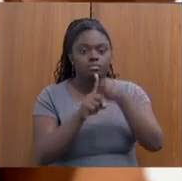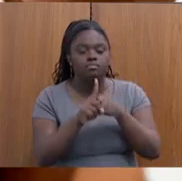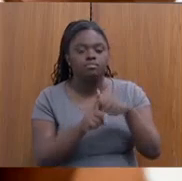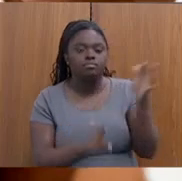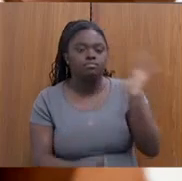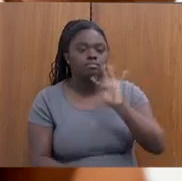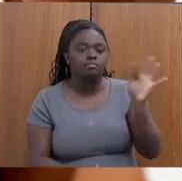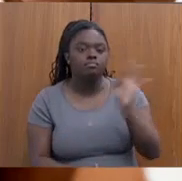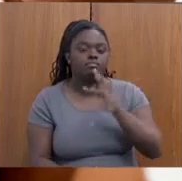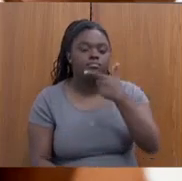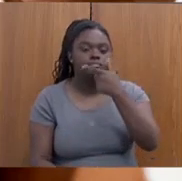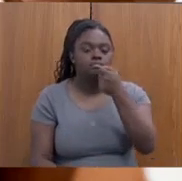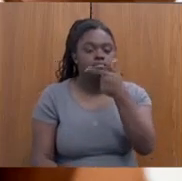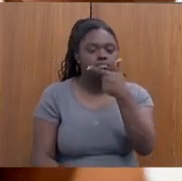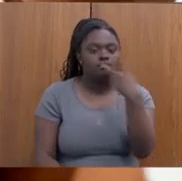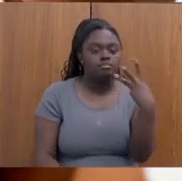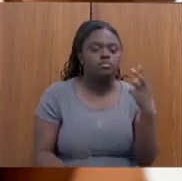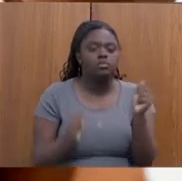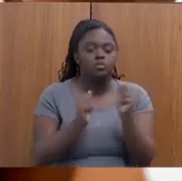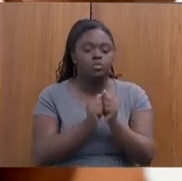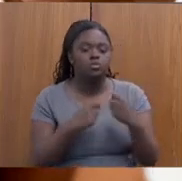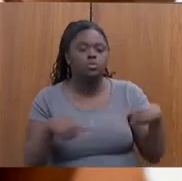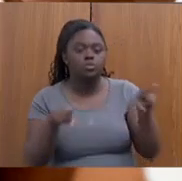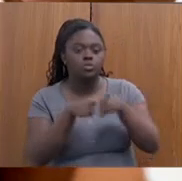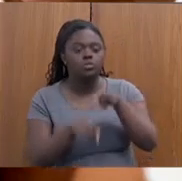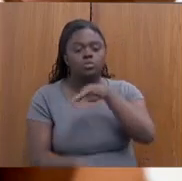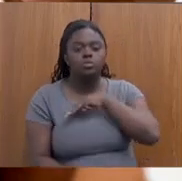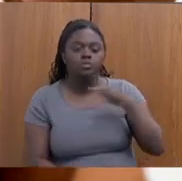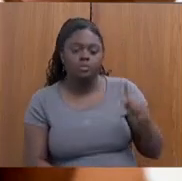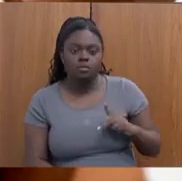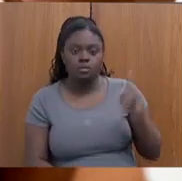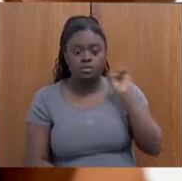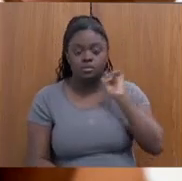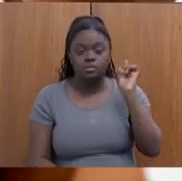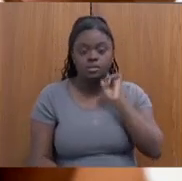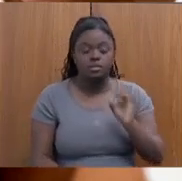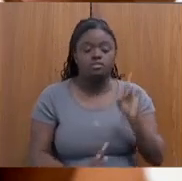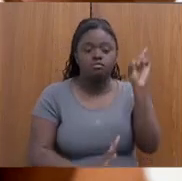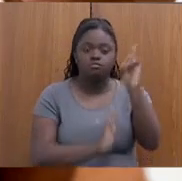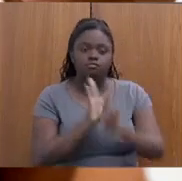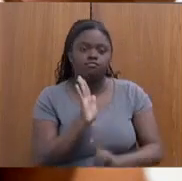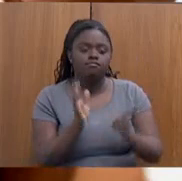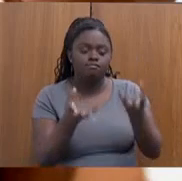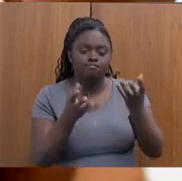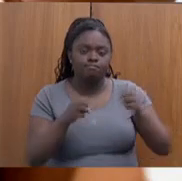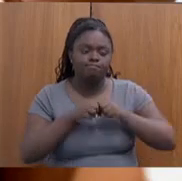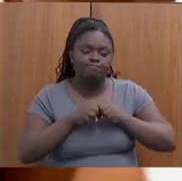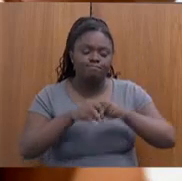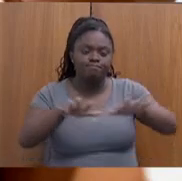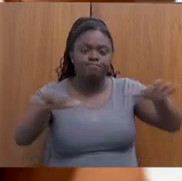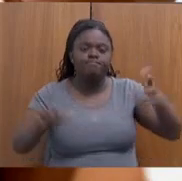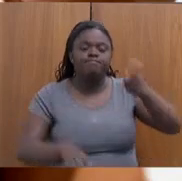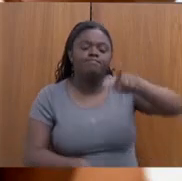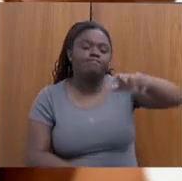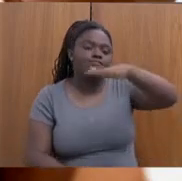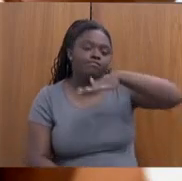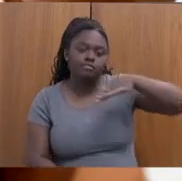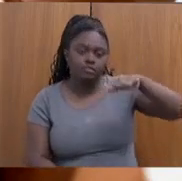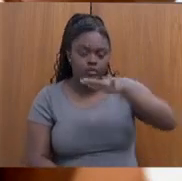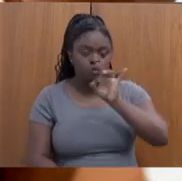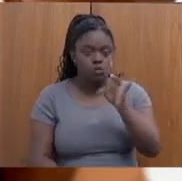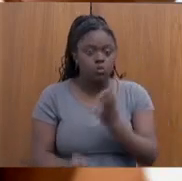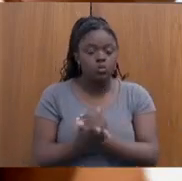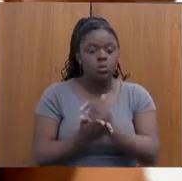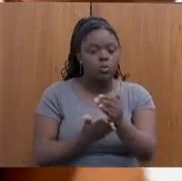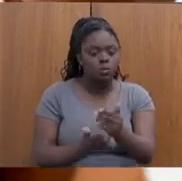2023, em parceria com o Ministério Público de Minas Gerais. Esse diagnóstico que nós queremos ampliar para outras áreas é apenas o início